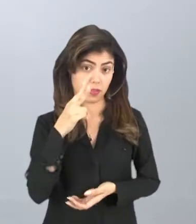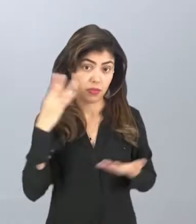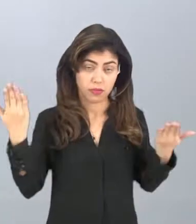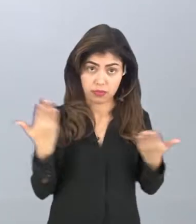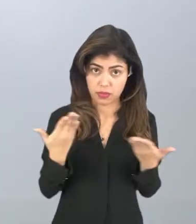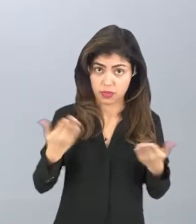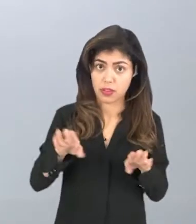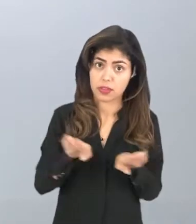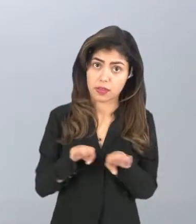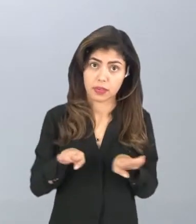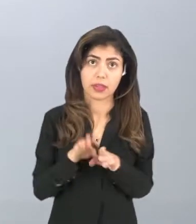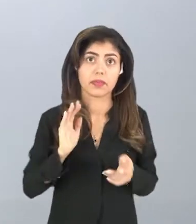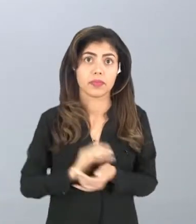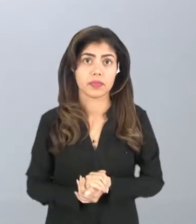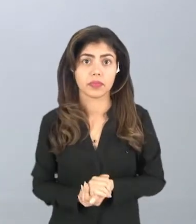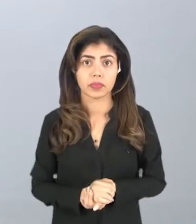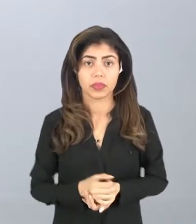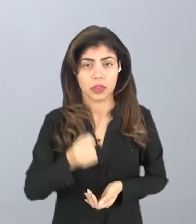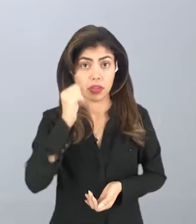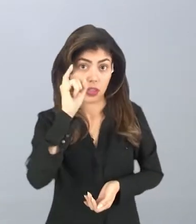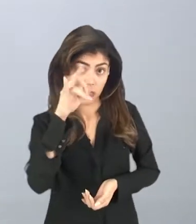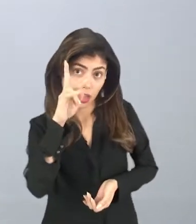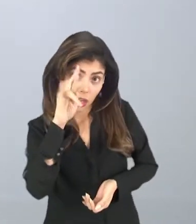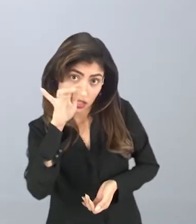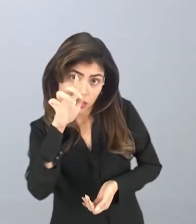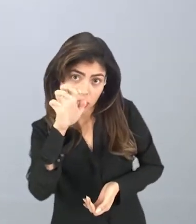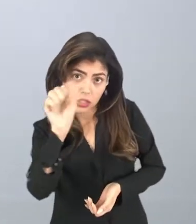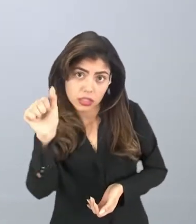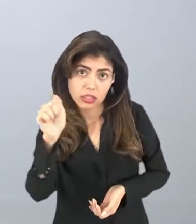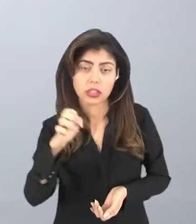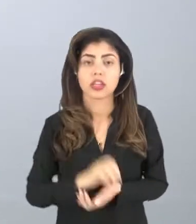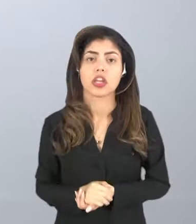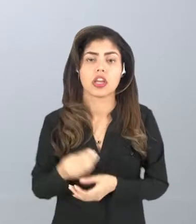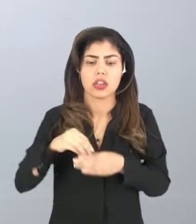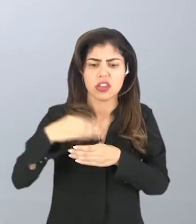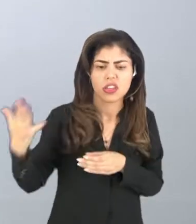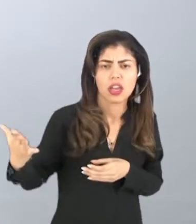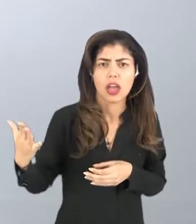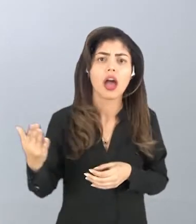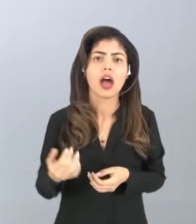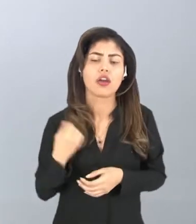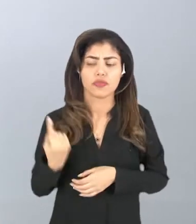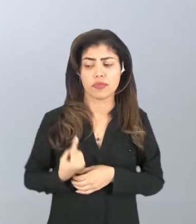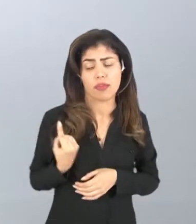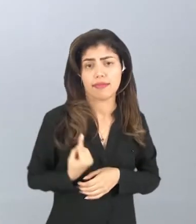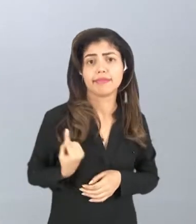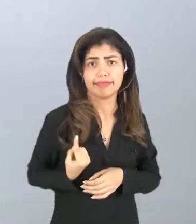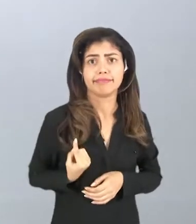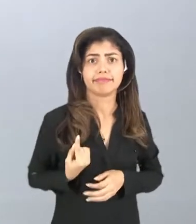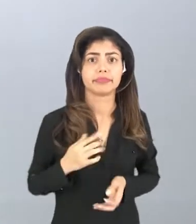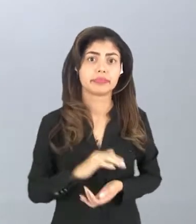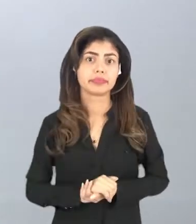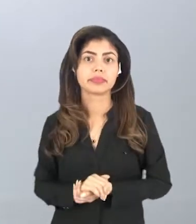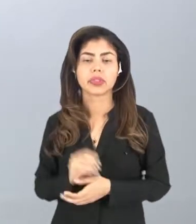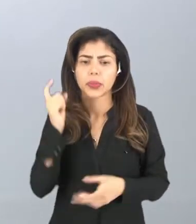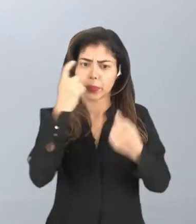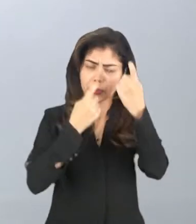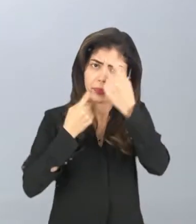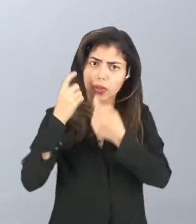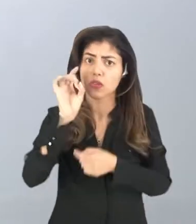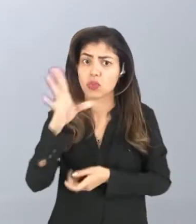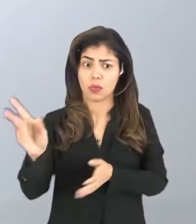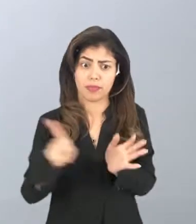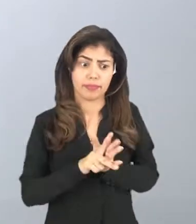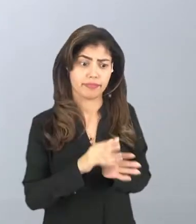bem interessante entre os benefícios é que a gente tira um pouco aquela nossa individualidade, né? O preocupar-se